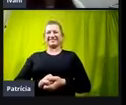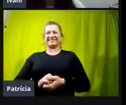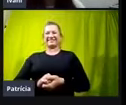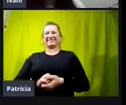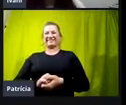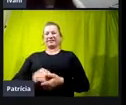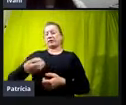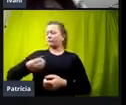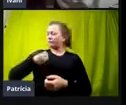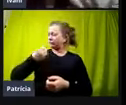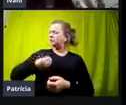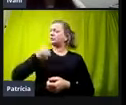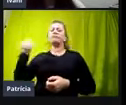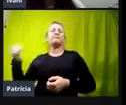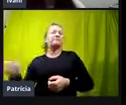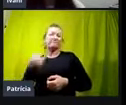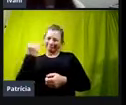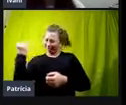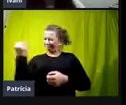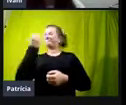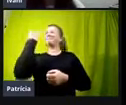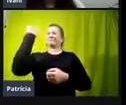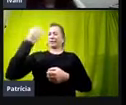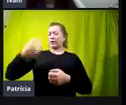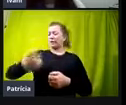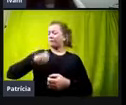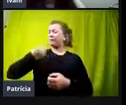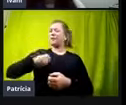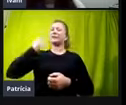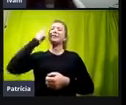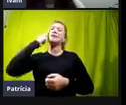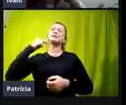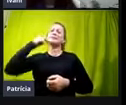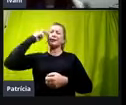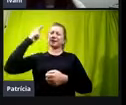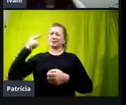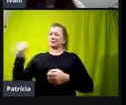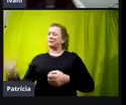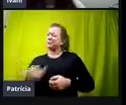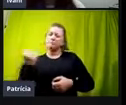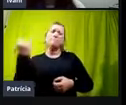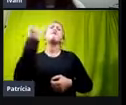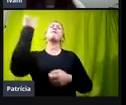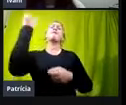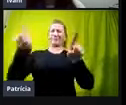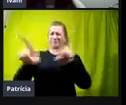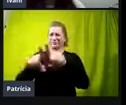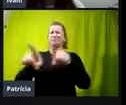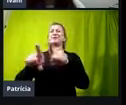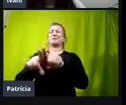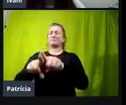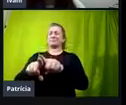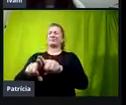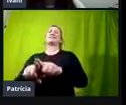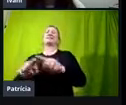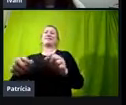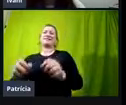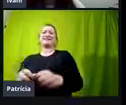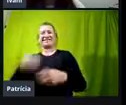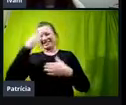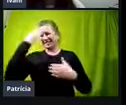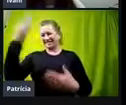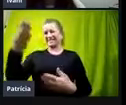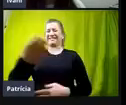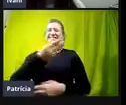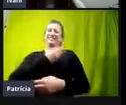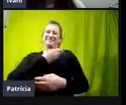importam, vidas negras importam também, né, agradecer a minha parceira aí de live, Ju, sei que a tua